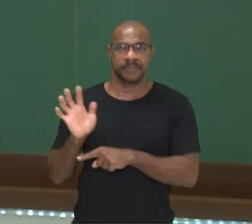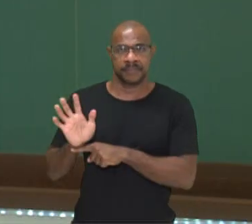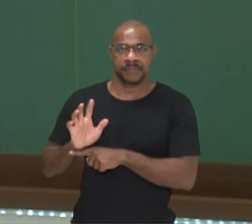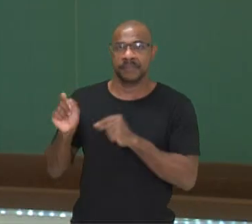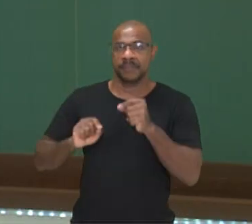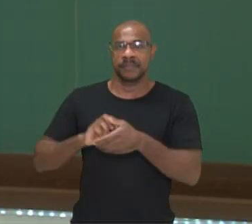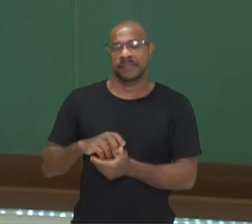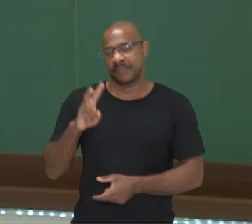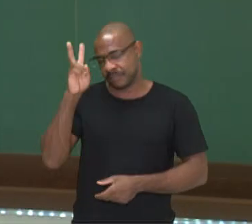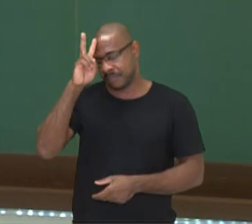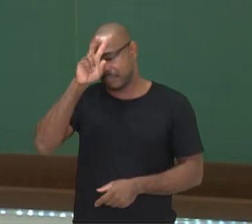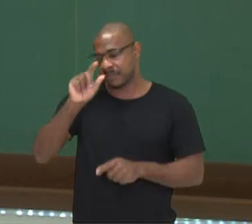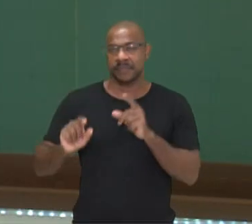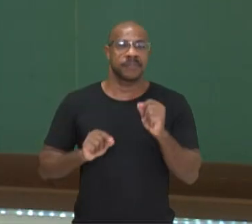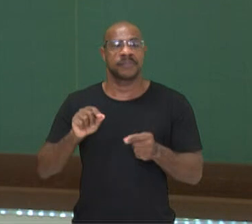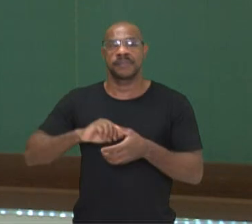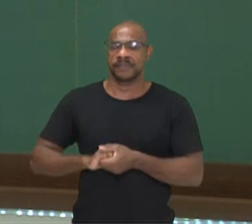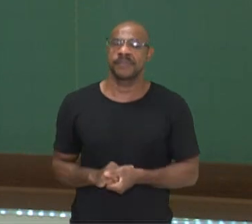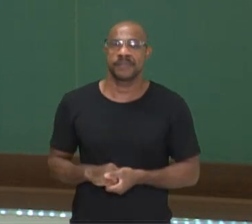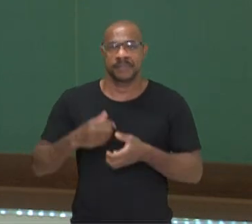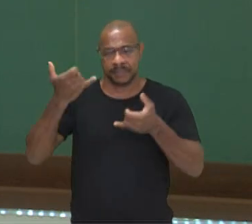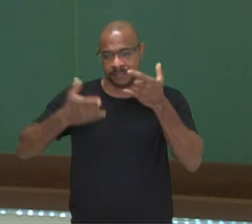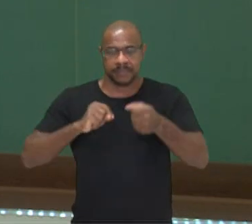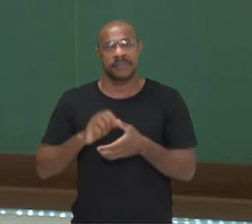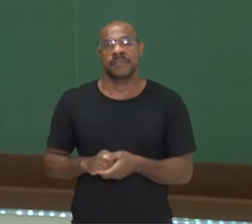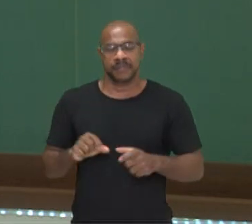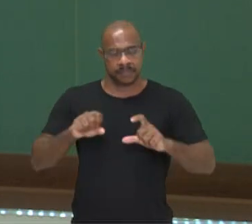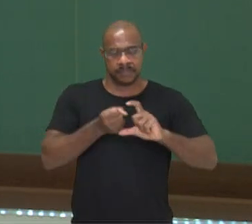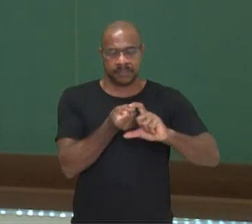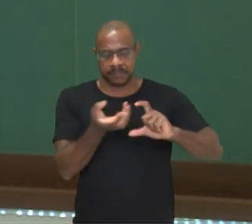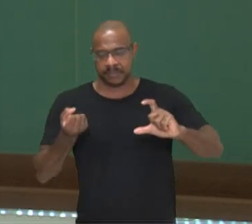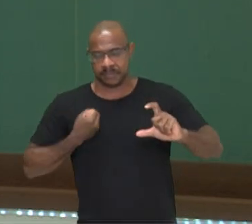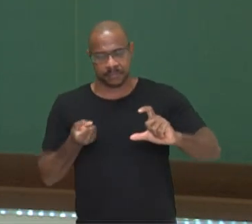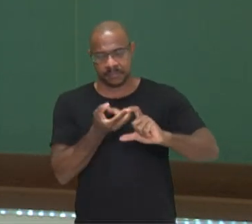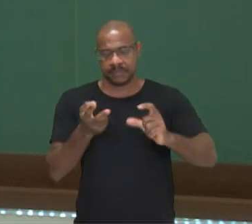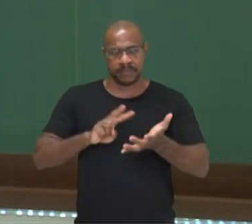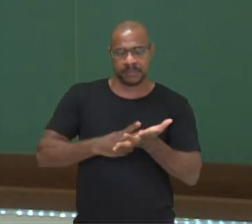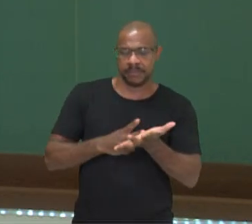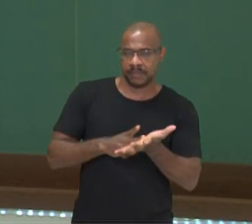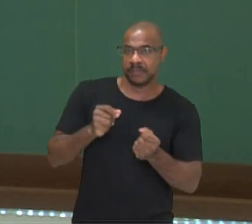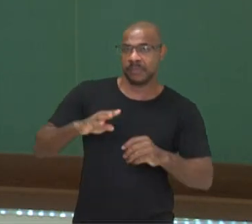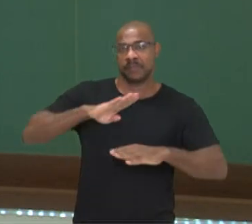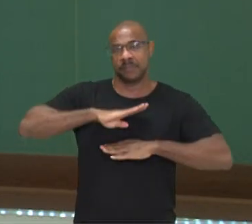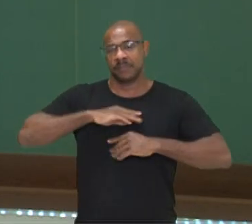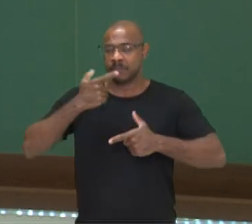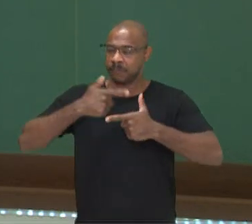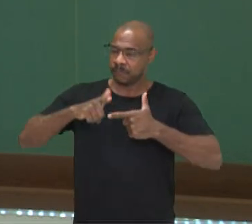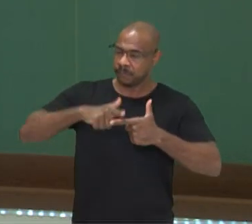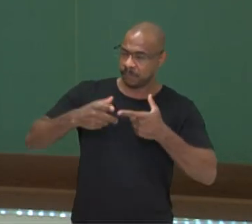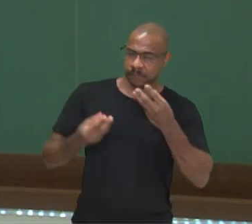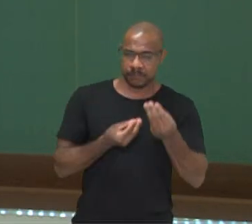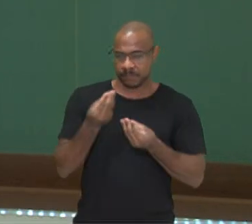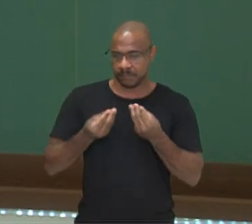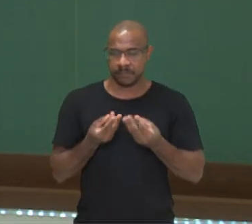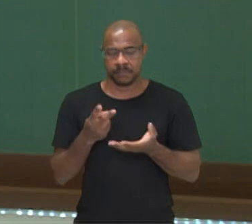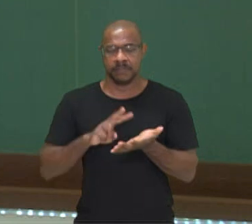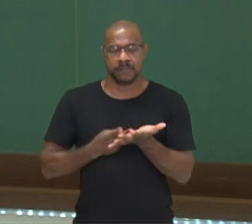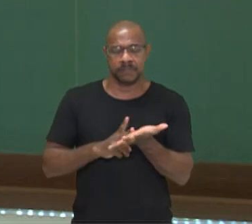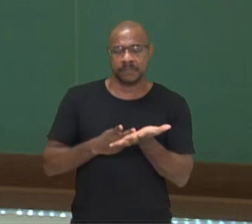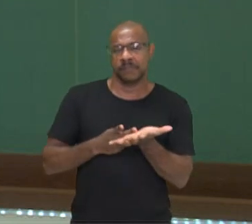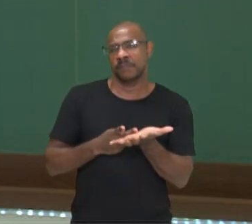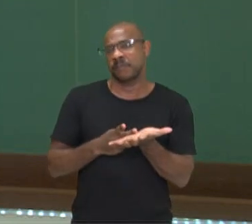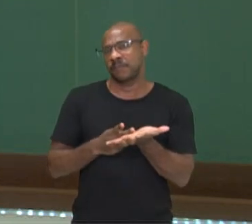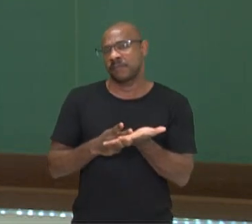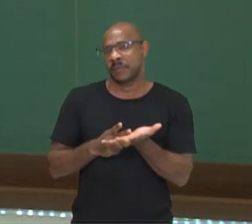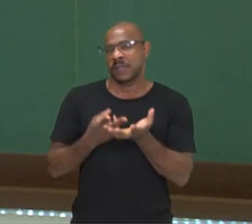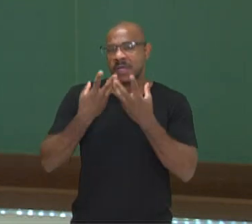lembrando que falamos sobre expressões numéricas, que é a tradução de uma situação ou problema, em linguagem matemática,